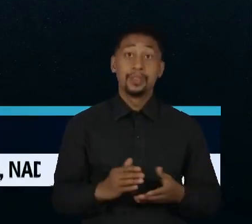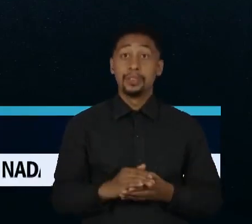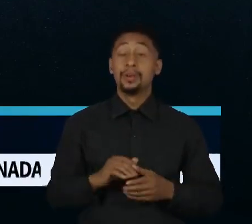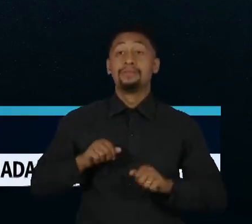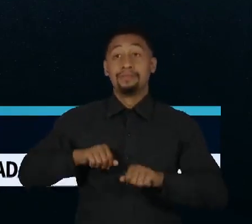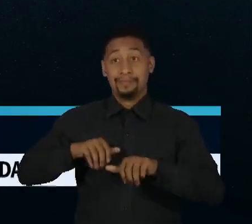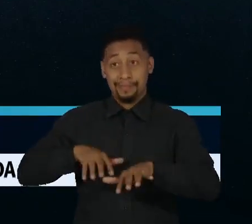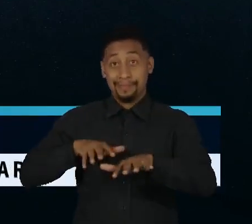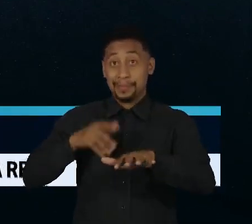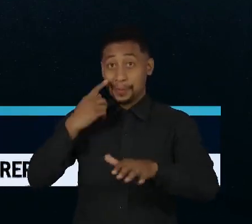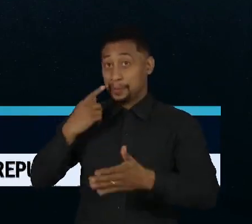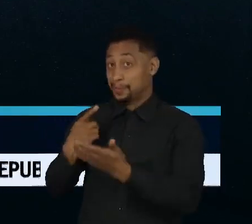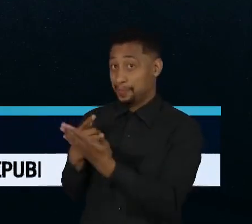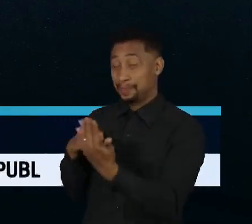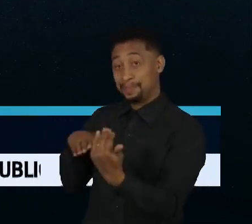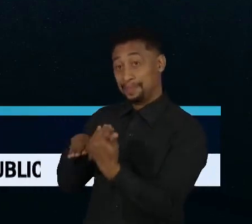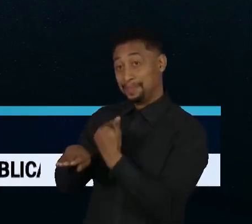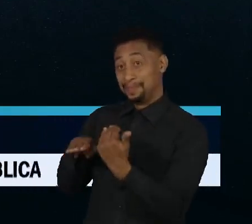Fernão Dias.